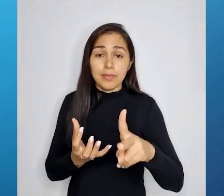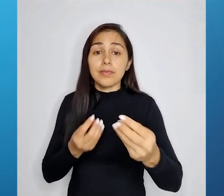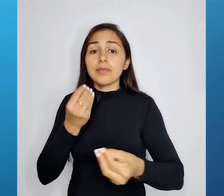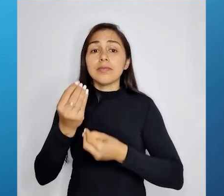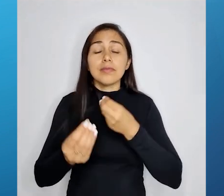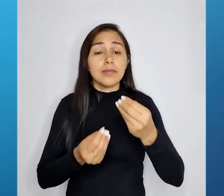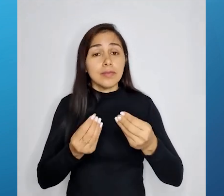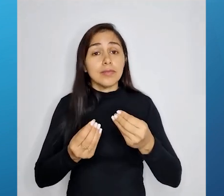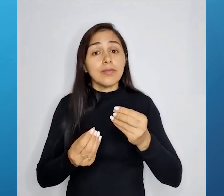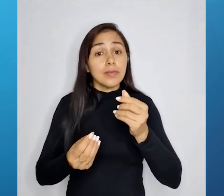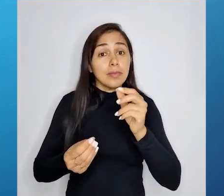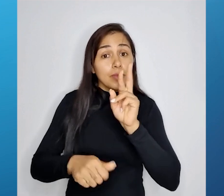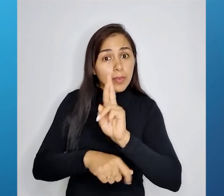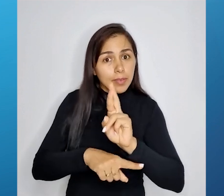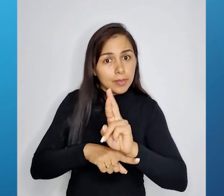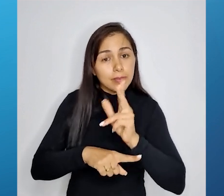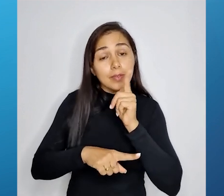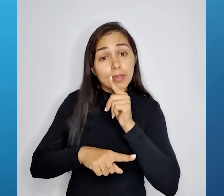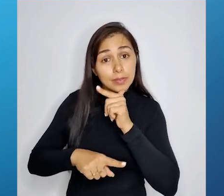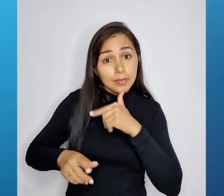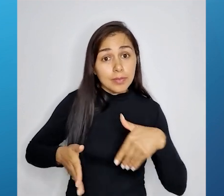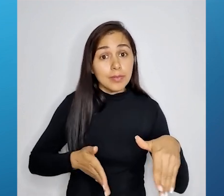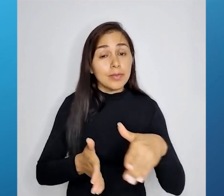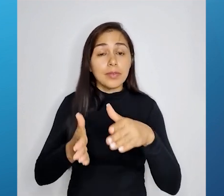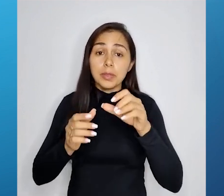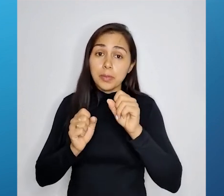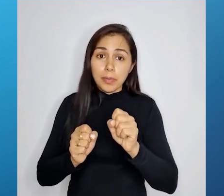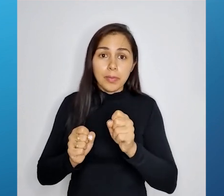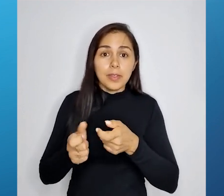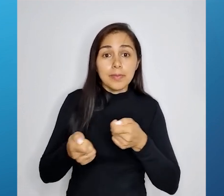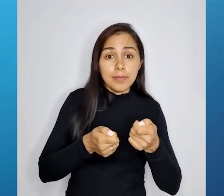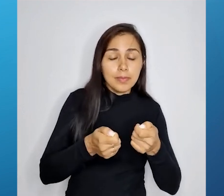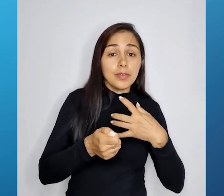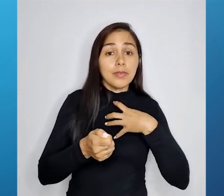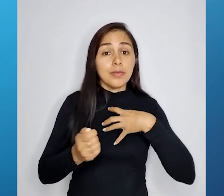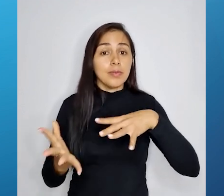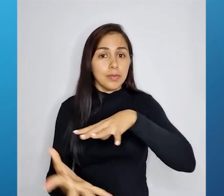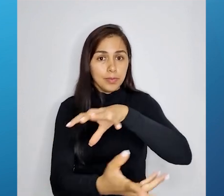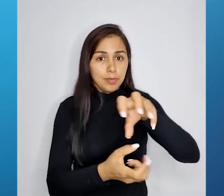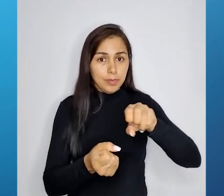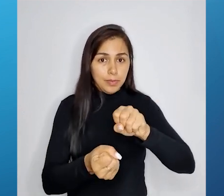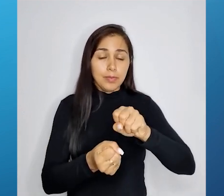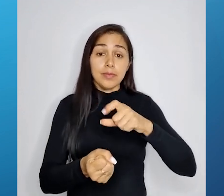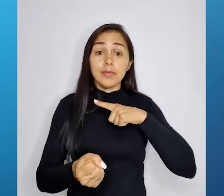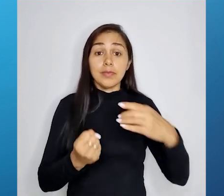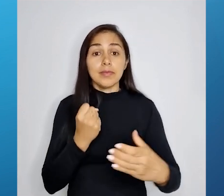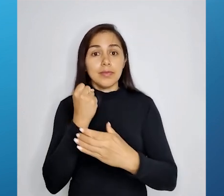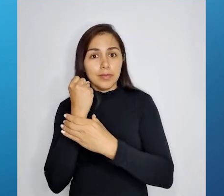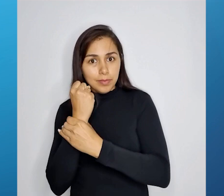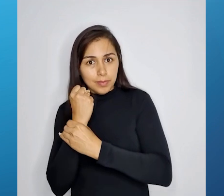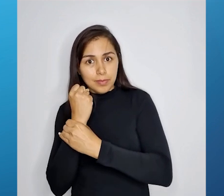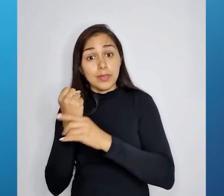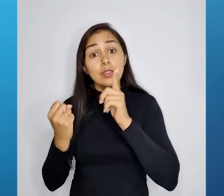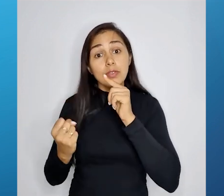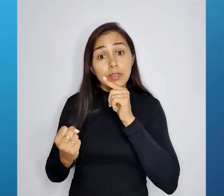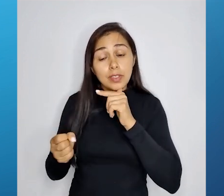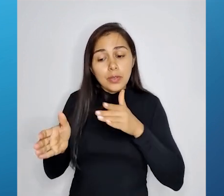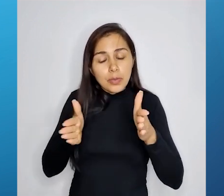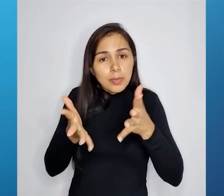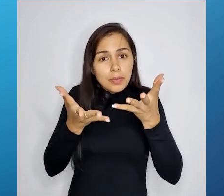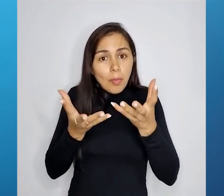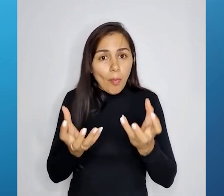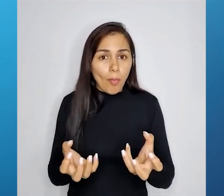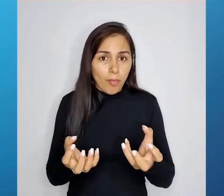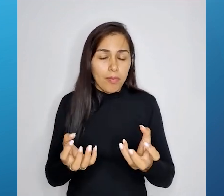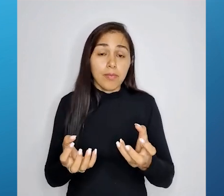reservas de água doce podem ser gerenciadas de forma sustentável para garantir o abastecimento durante períodos de escassez?